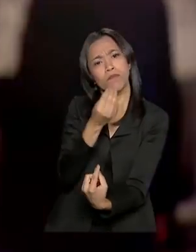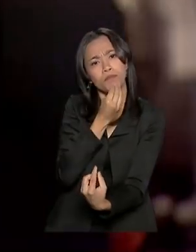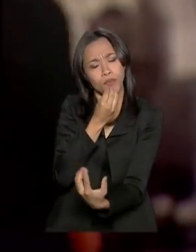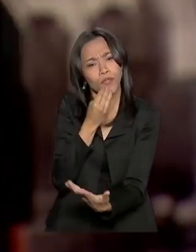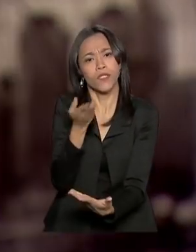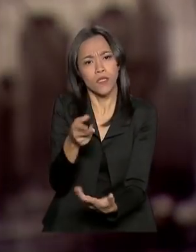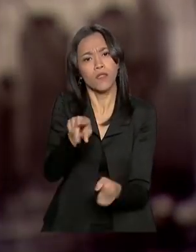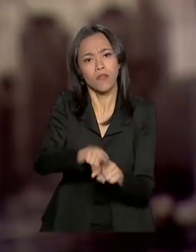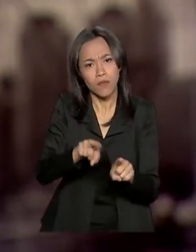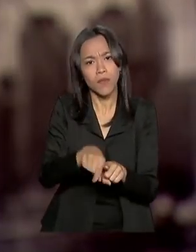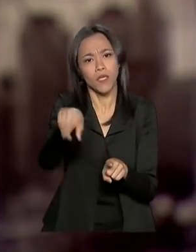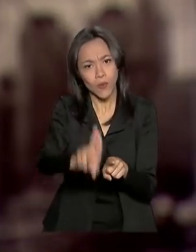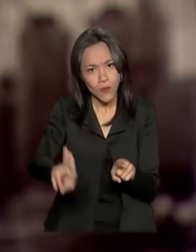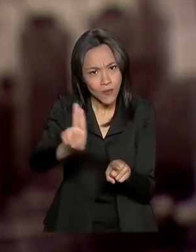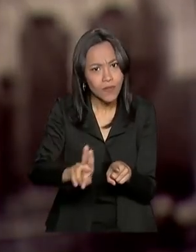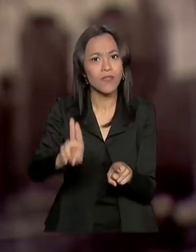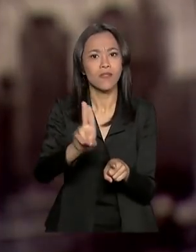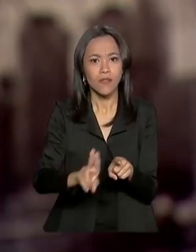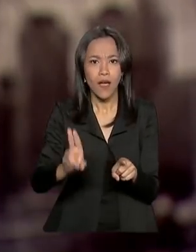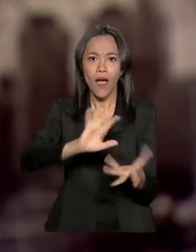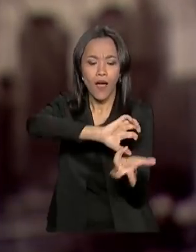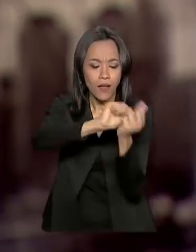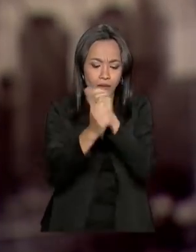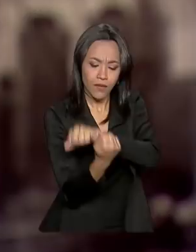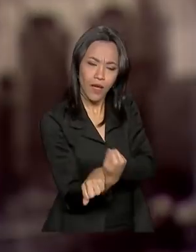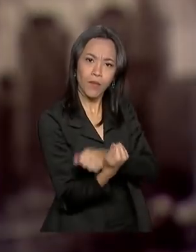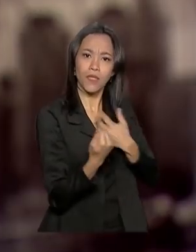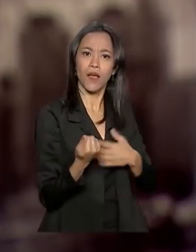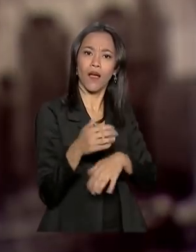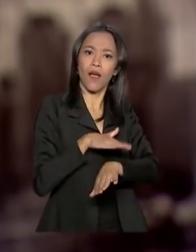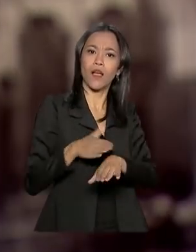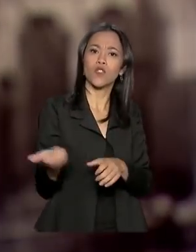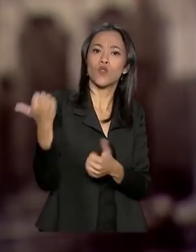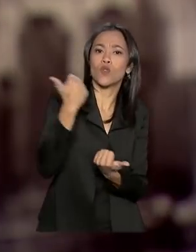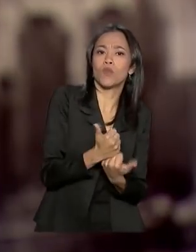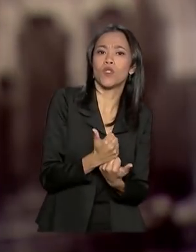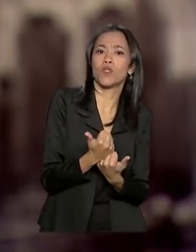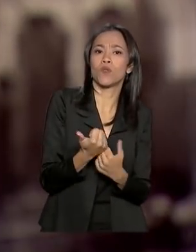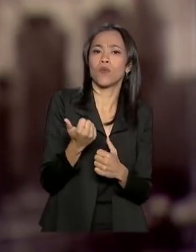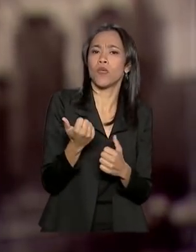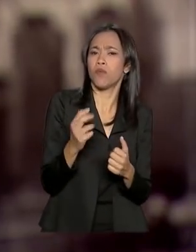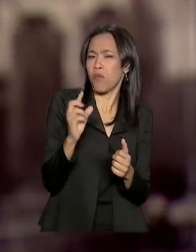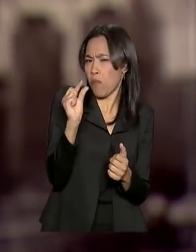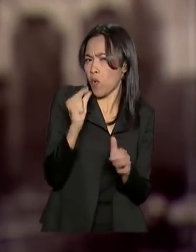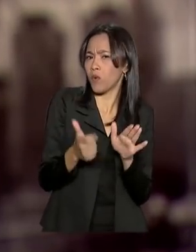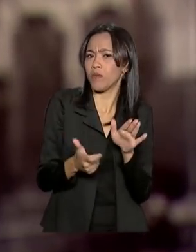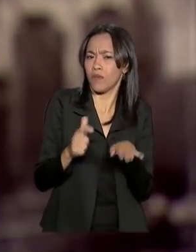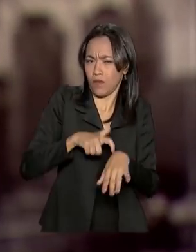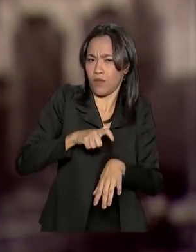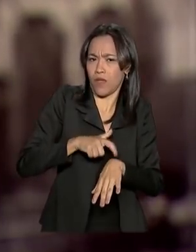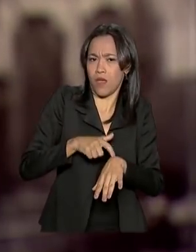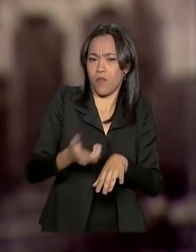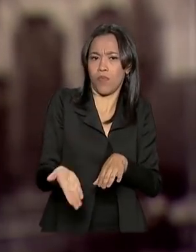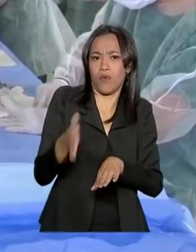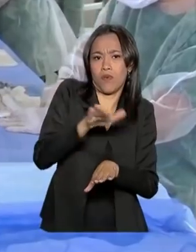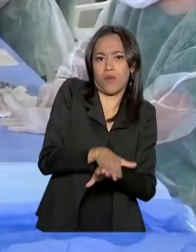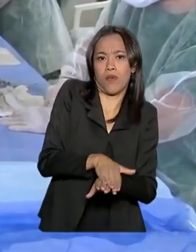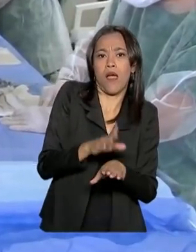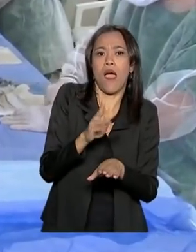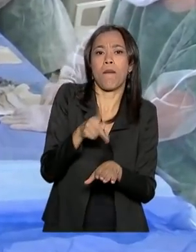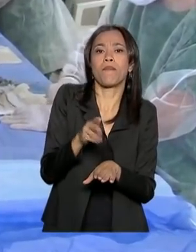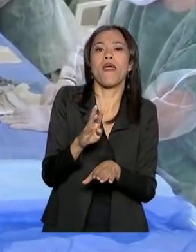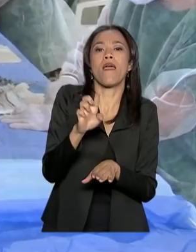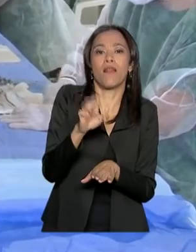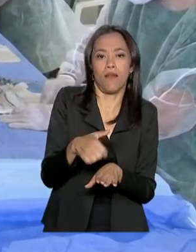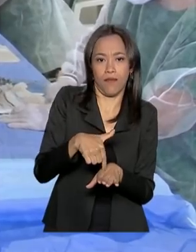resistência e delicadeza adaptável ao ser um substituto temporário da pele no tratamento das queimaduras? Esse